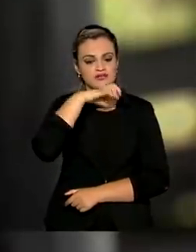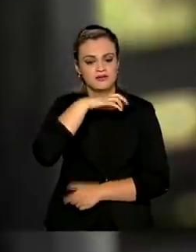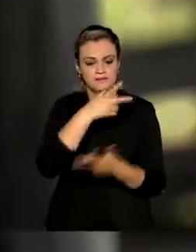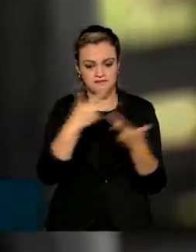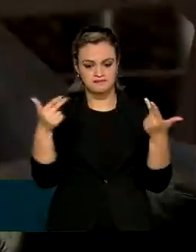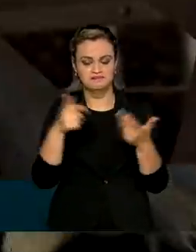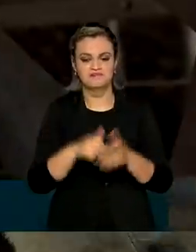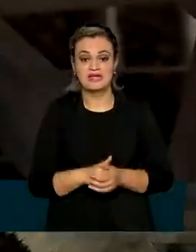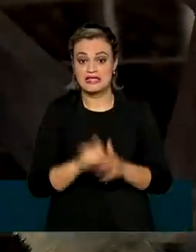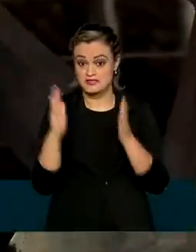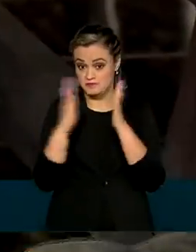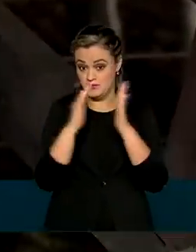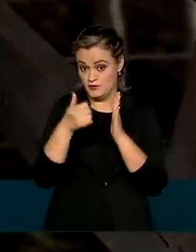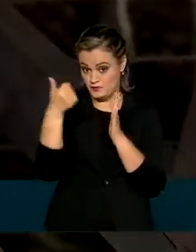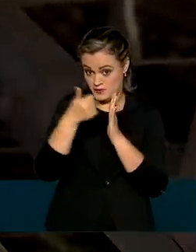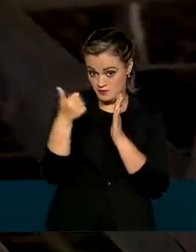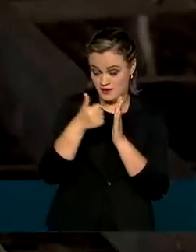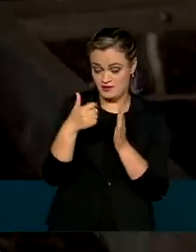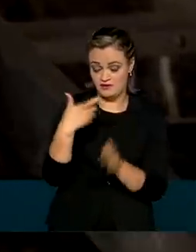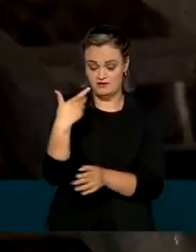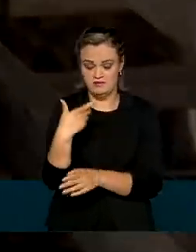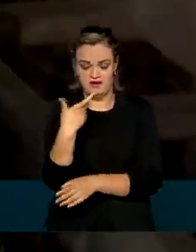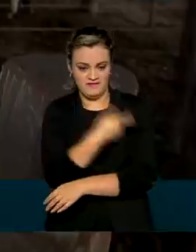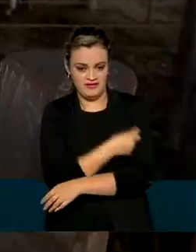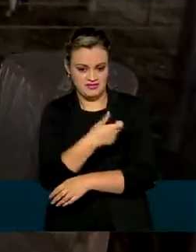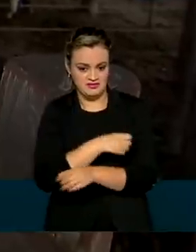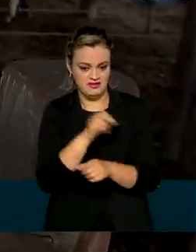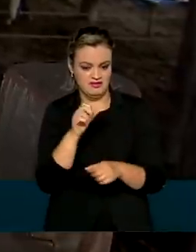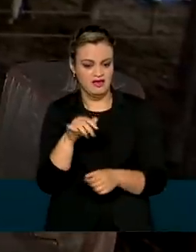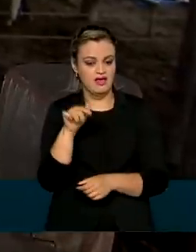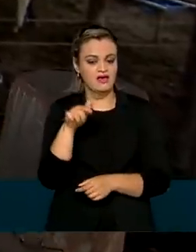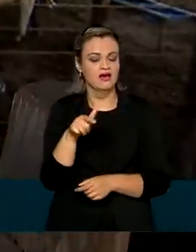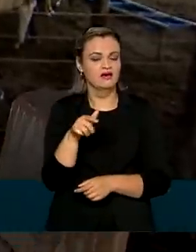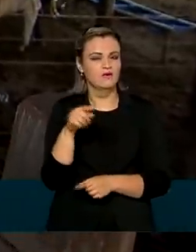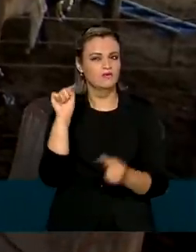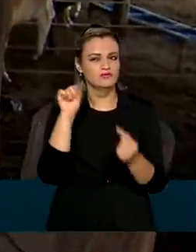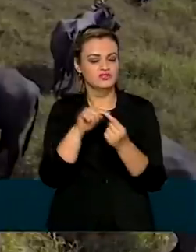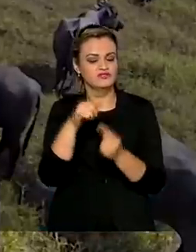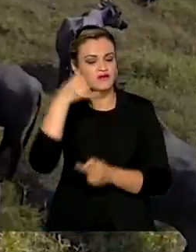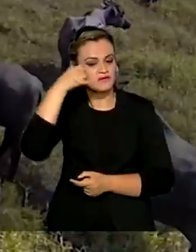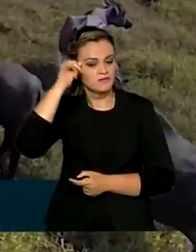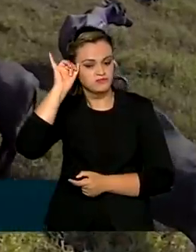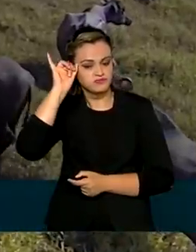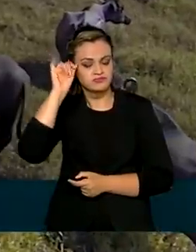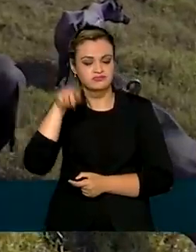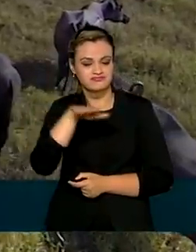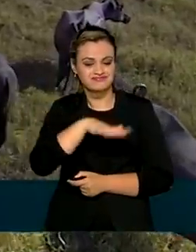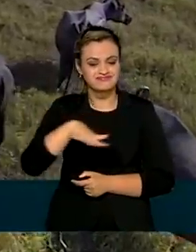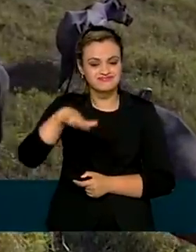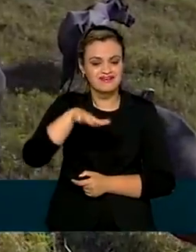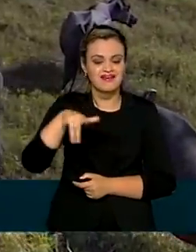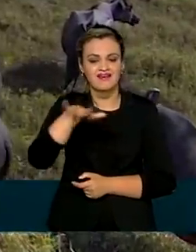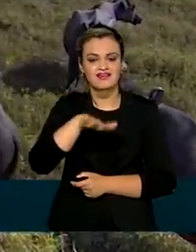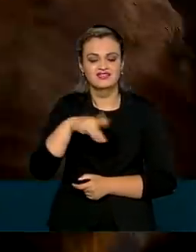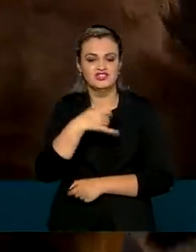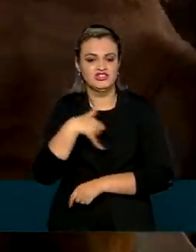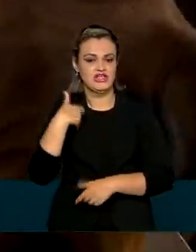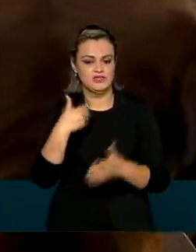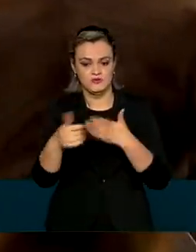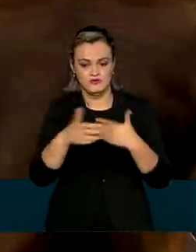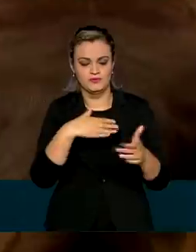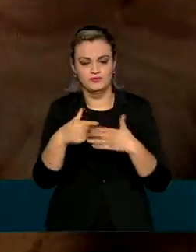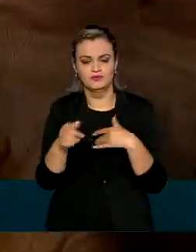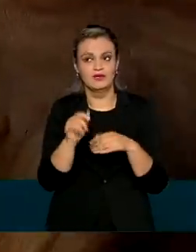campanha nacional de vacinação contra a febre aftosa serão vacinados bovinos e bubalinos de todas as idades.